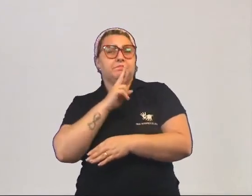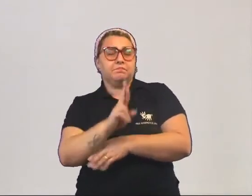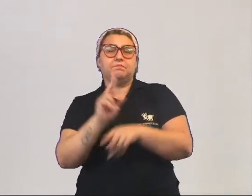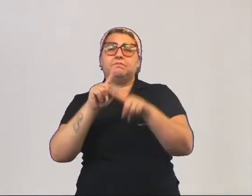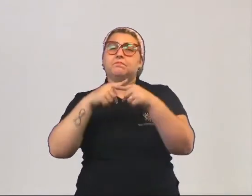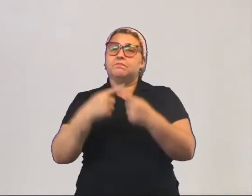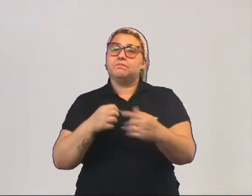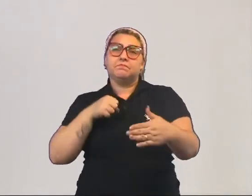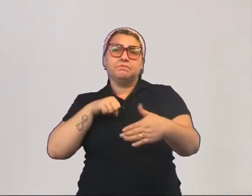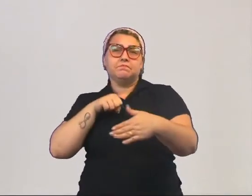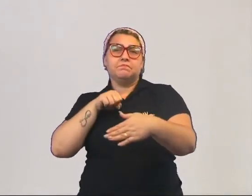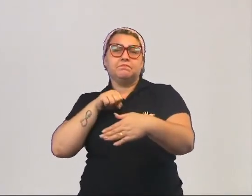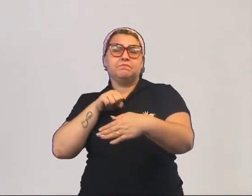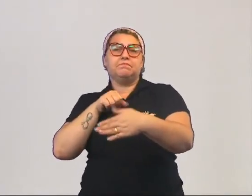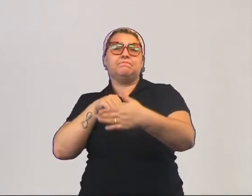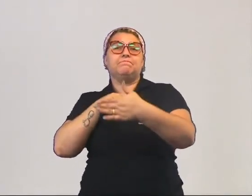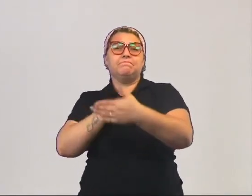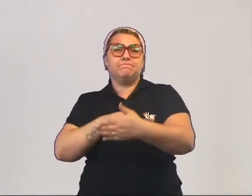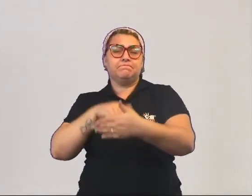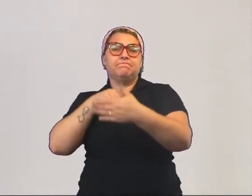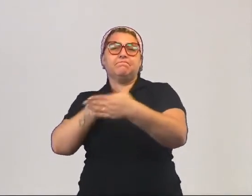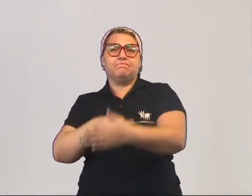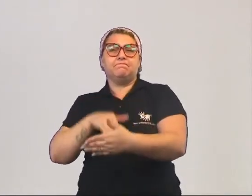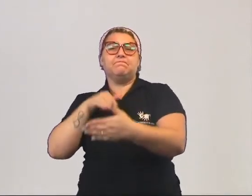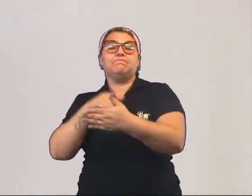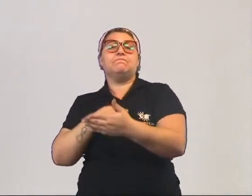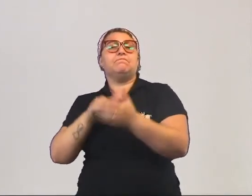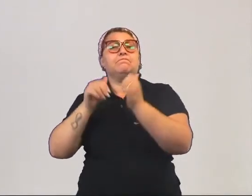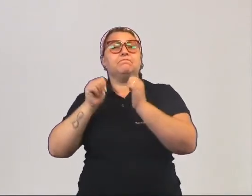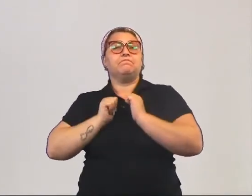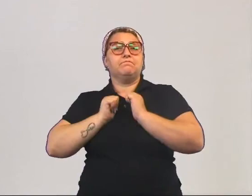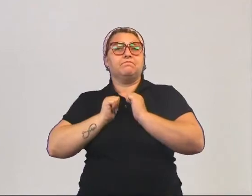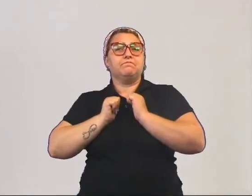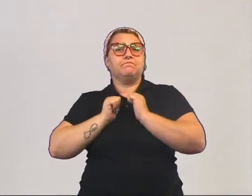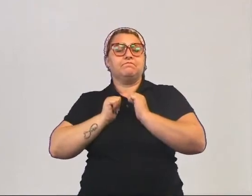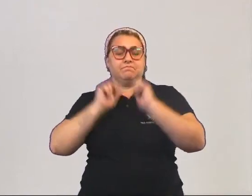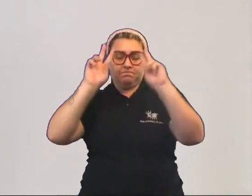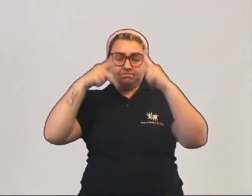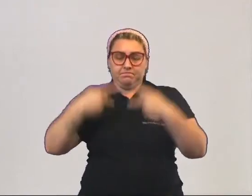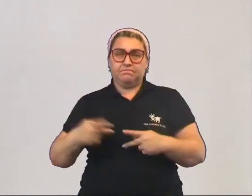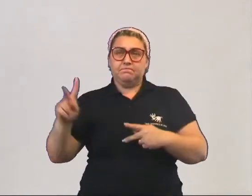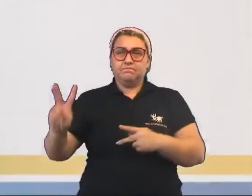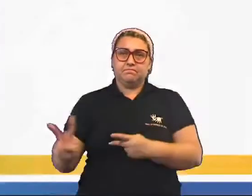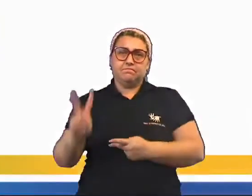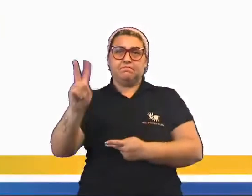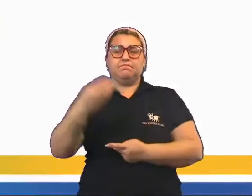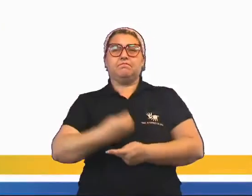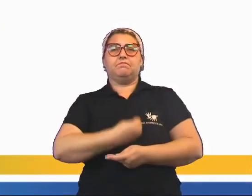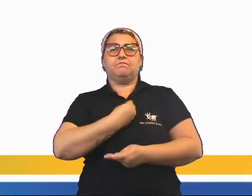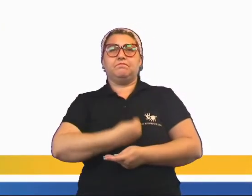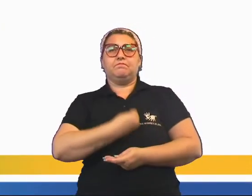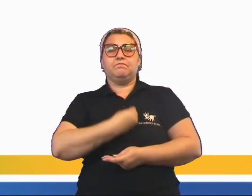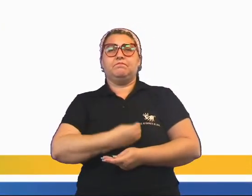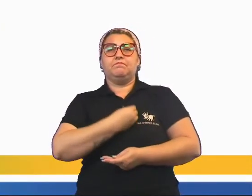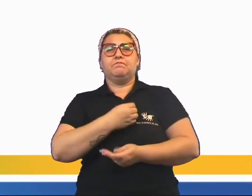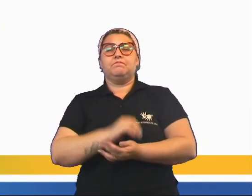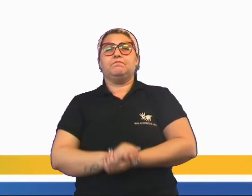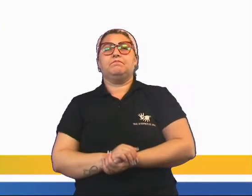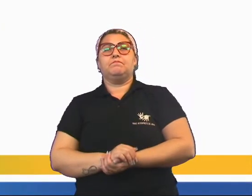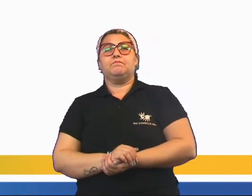mas há um bloqueio no comportamento humano. Então, valorização da vida é